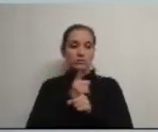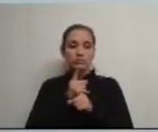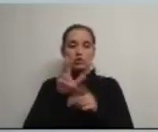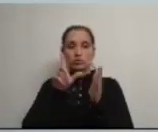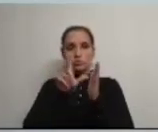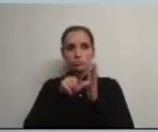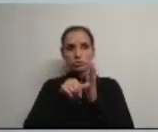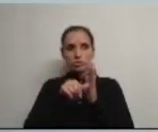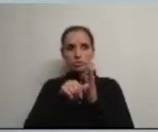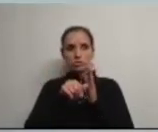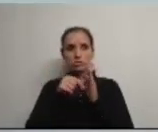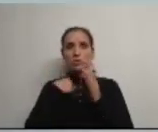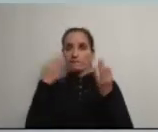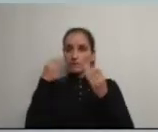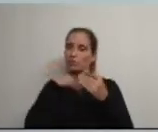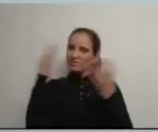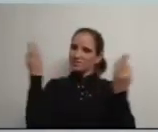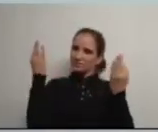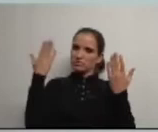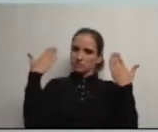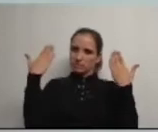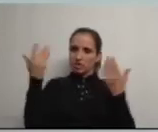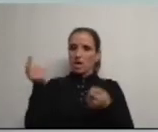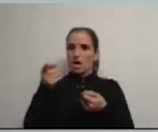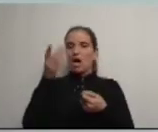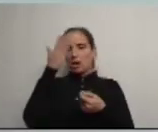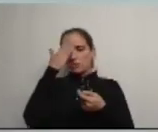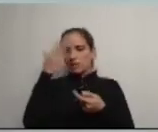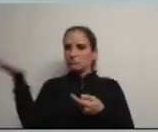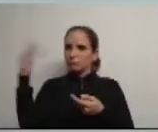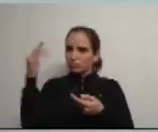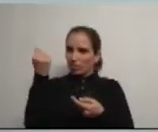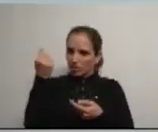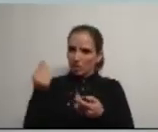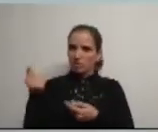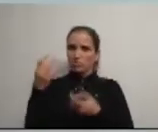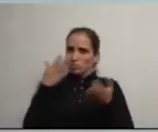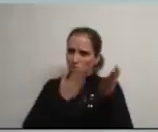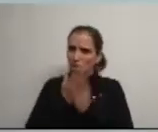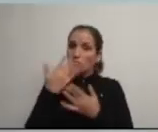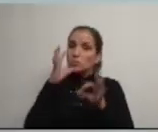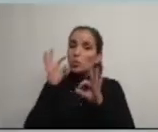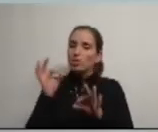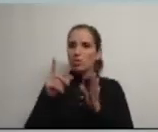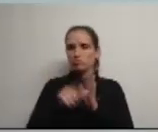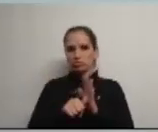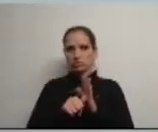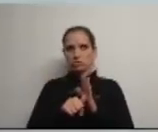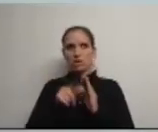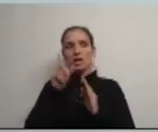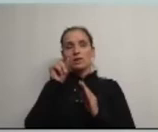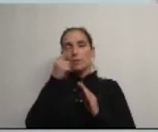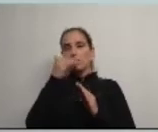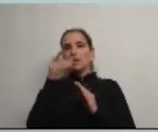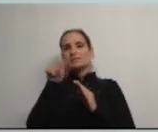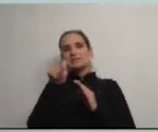projetos que eu elogiei a capacidade de captar fundos europeus continuem mas cuidado com os projetos e parece